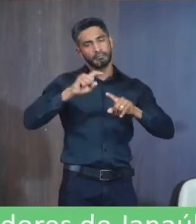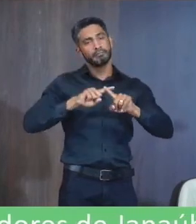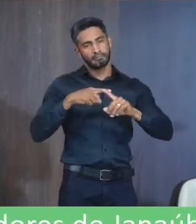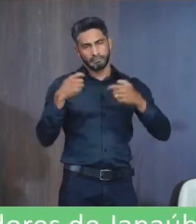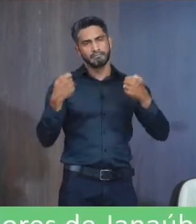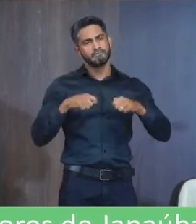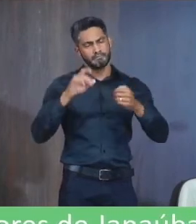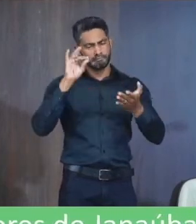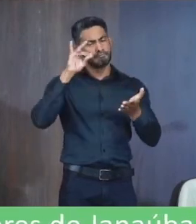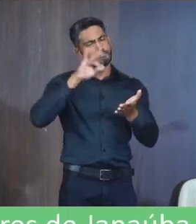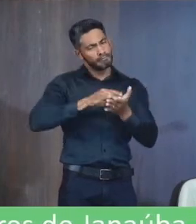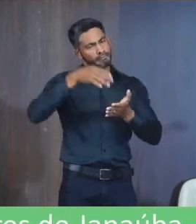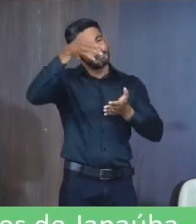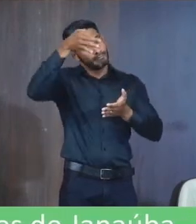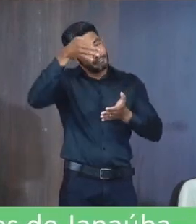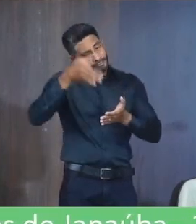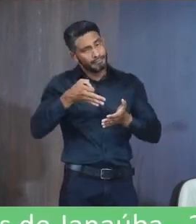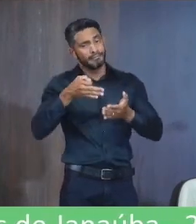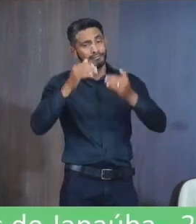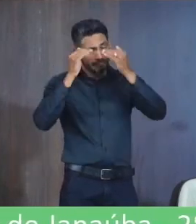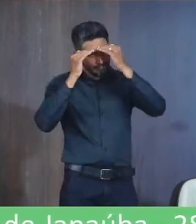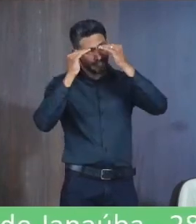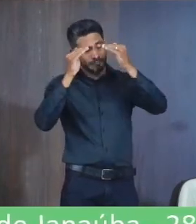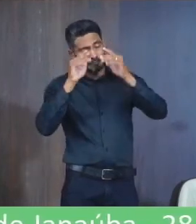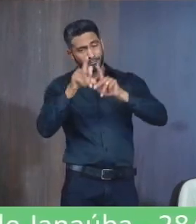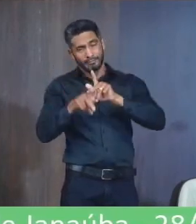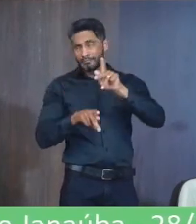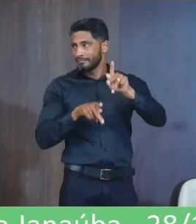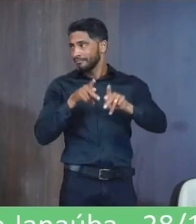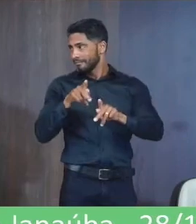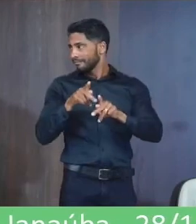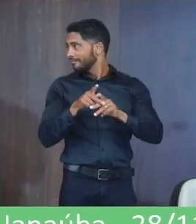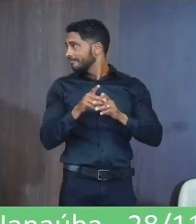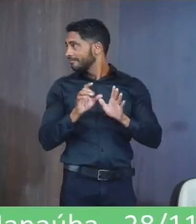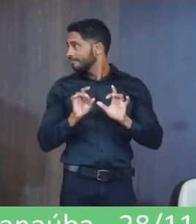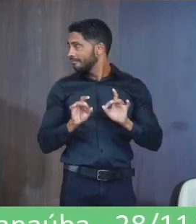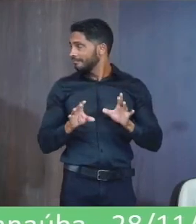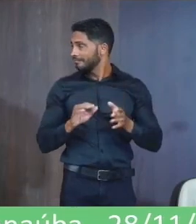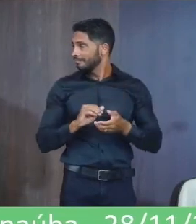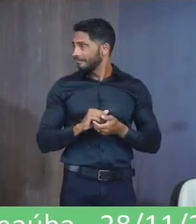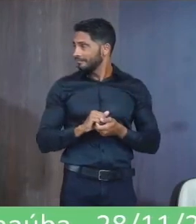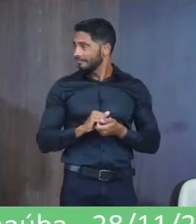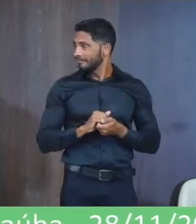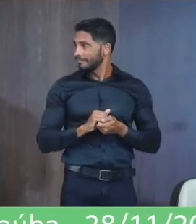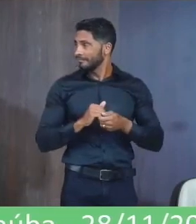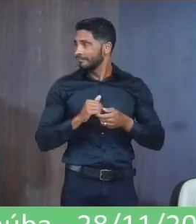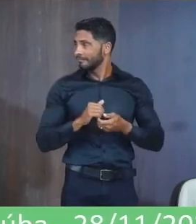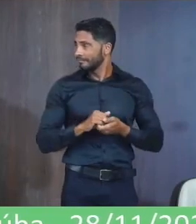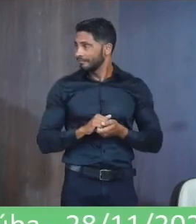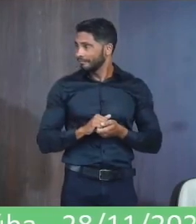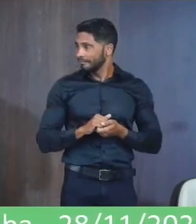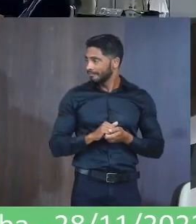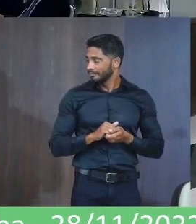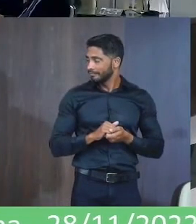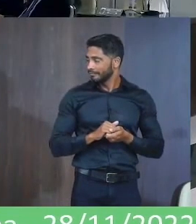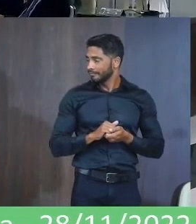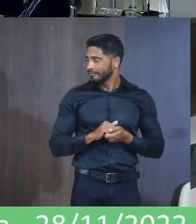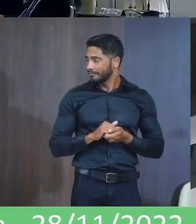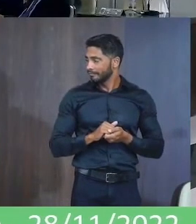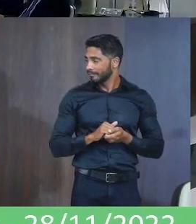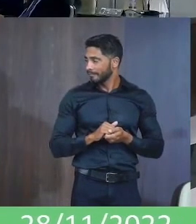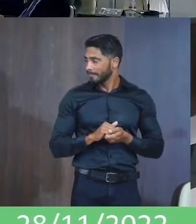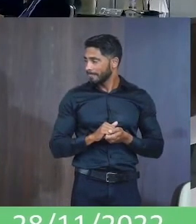ser bem feito E tem que atender A população Não só mascarar Não só mascarar Tem que fazer valer O dinheiro do povo